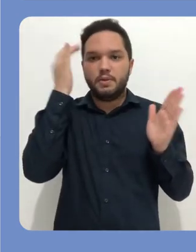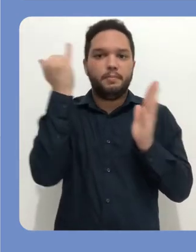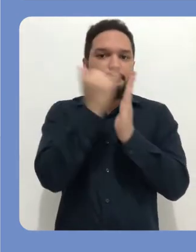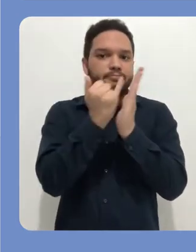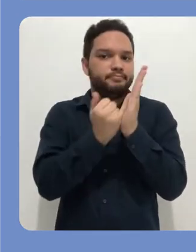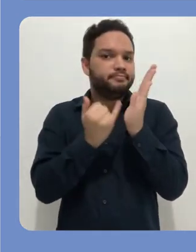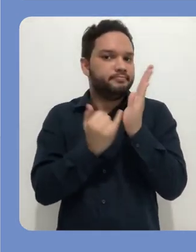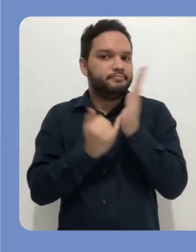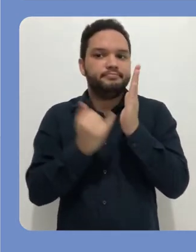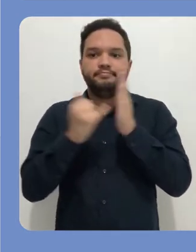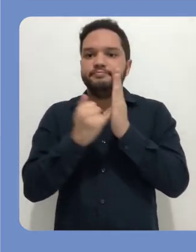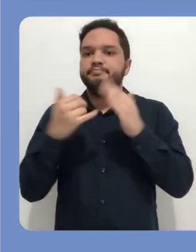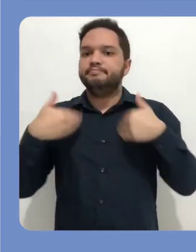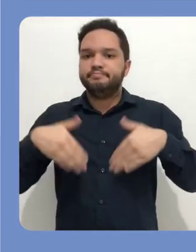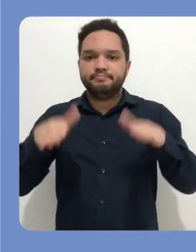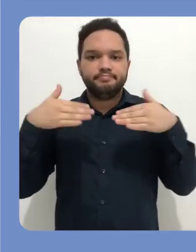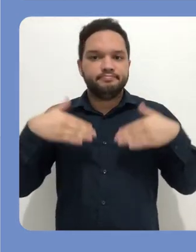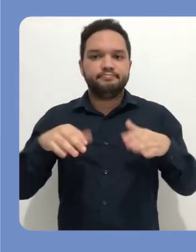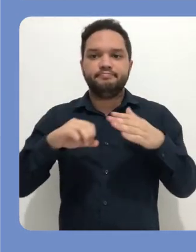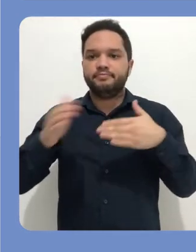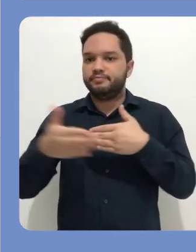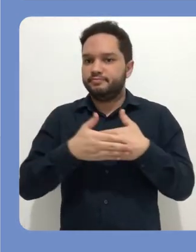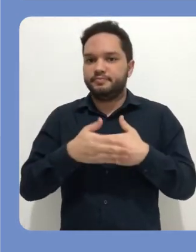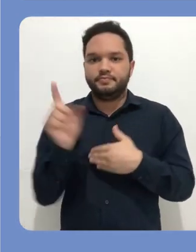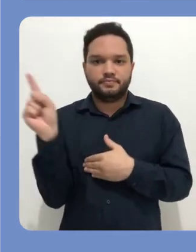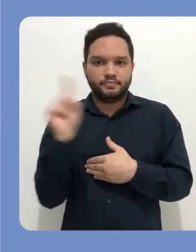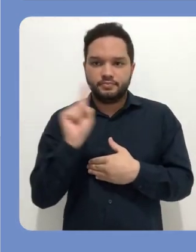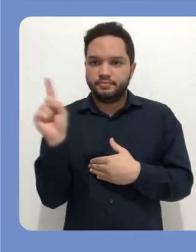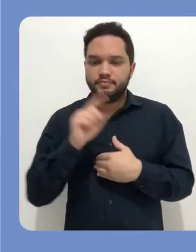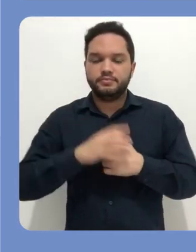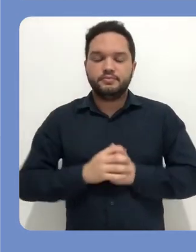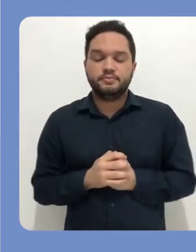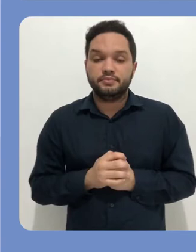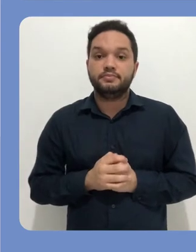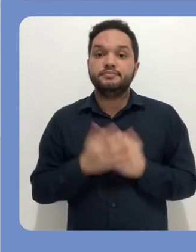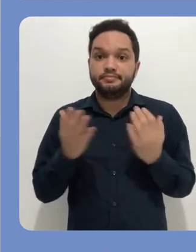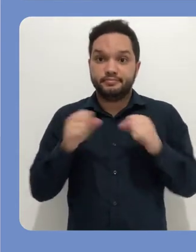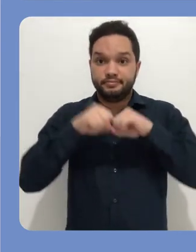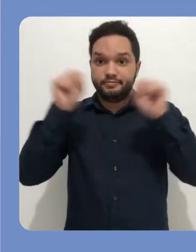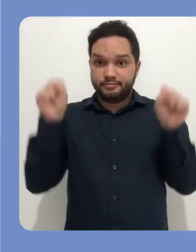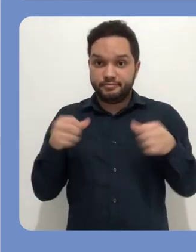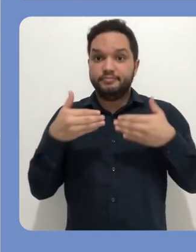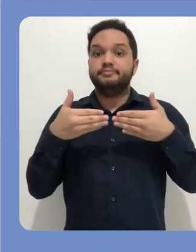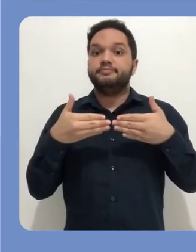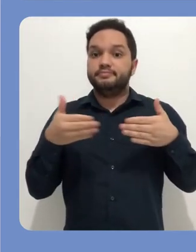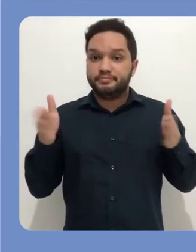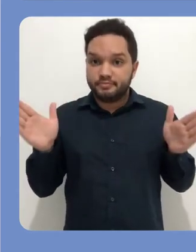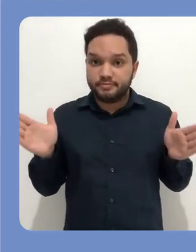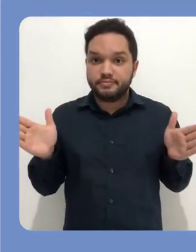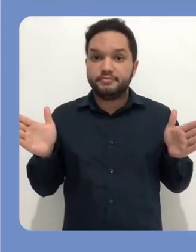homologação manual não bloqueia o seu curso depois de 50 pessoas inscritas.